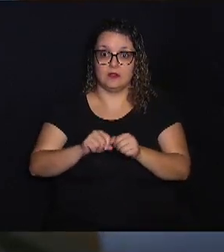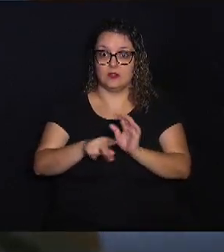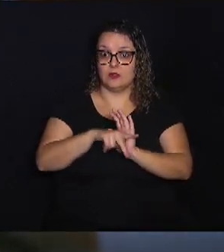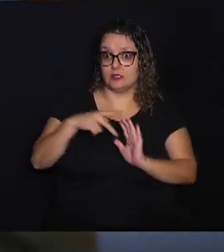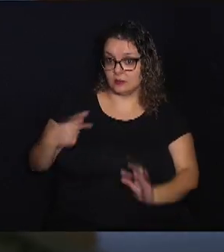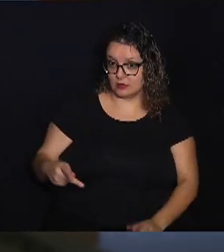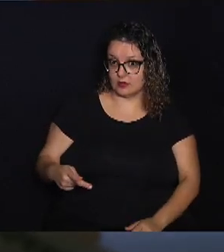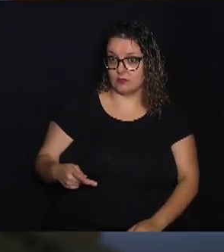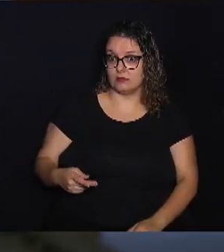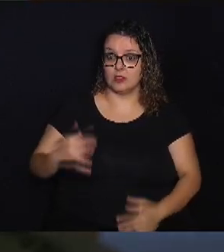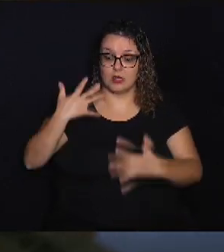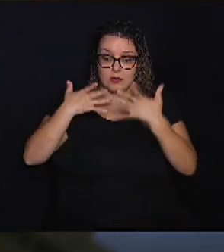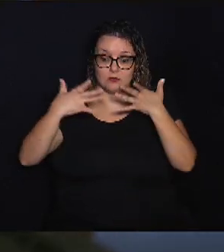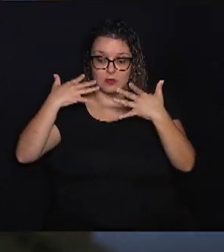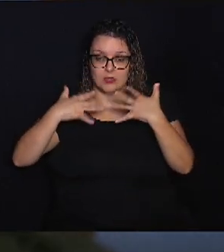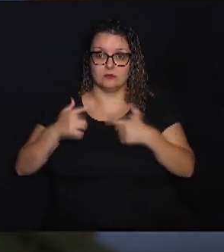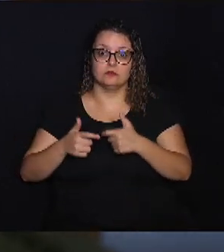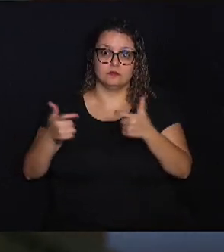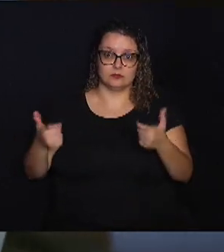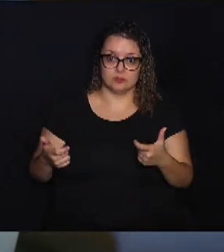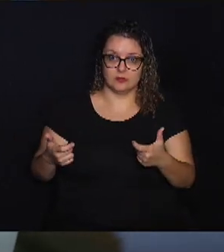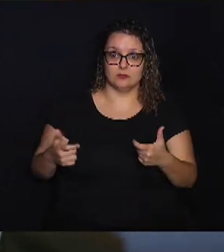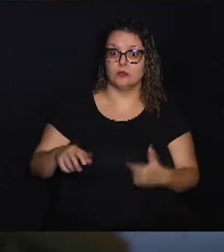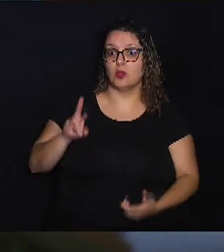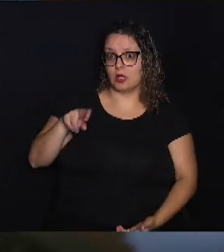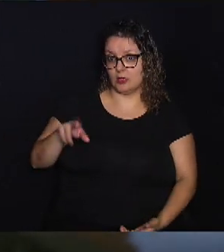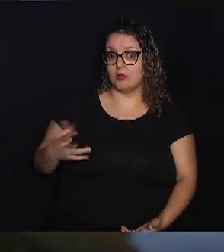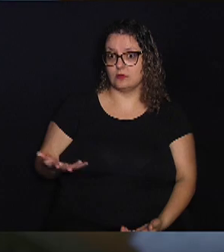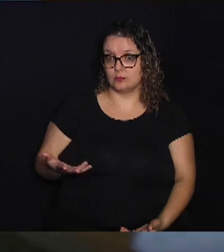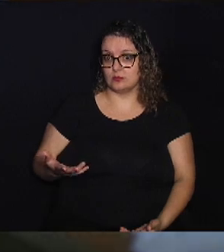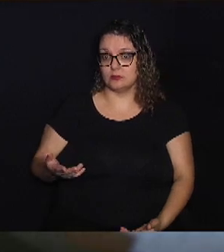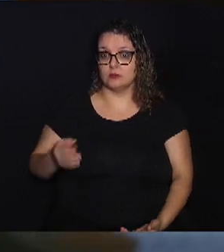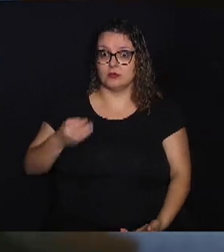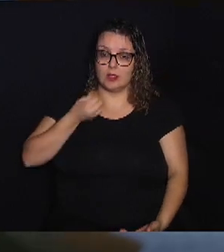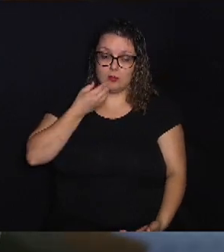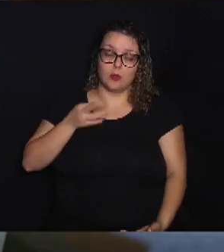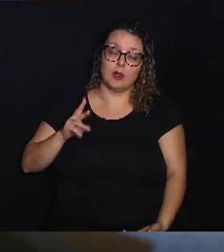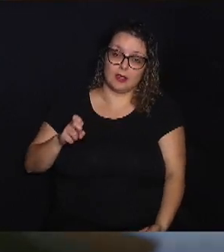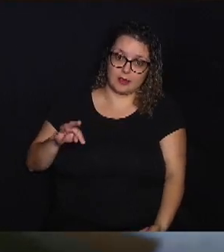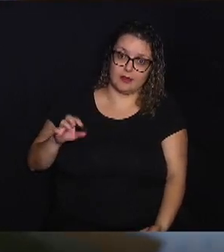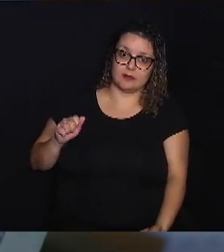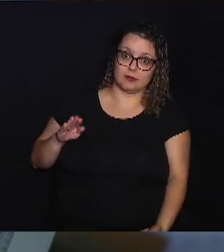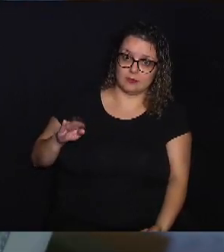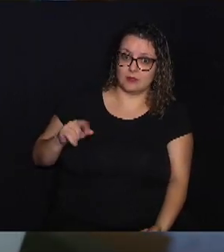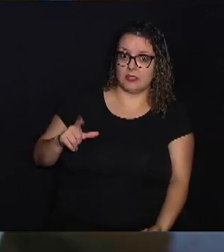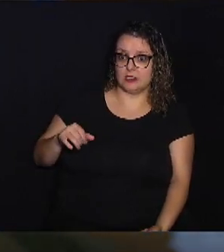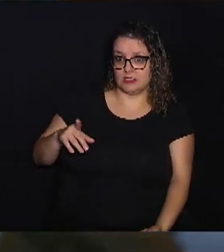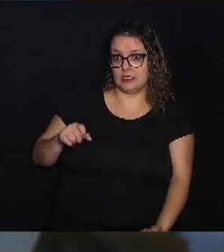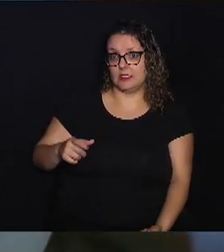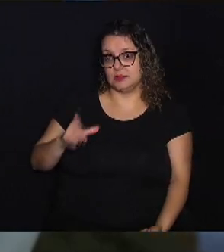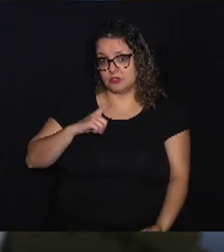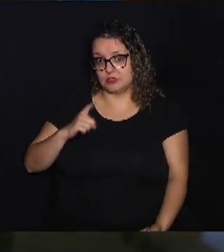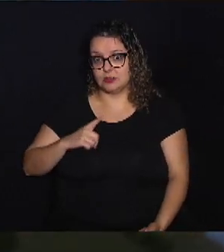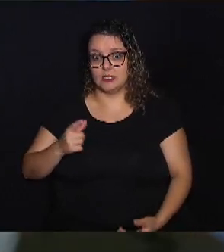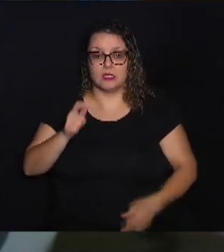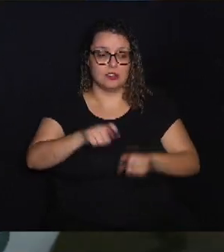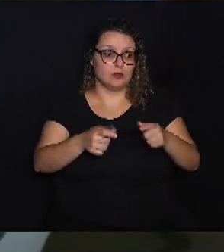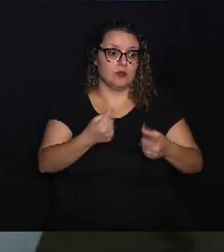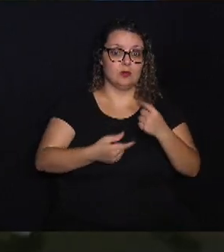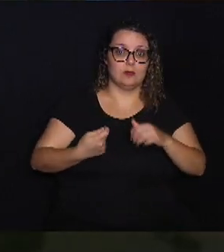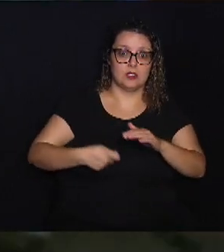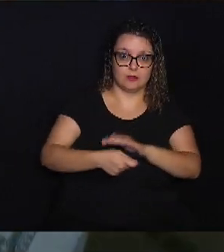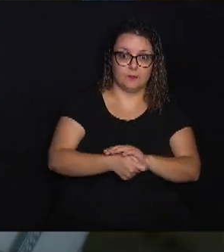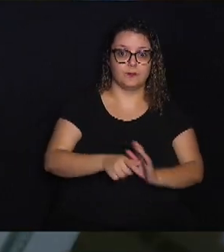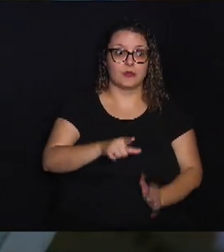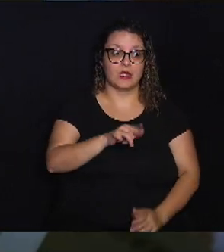bem mais atrativo por conta da boa rentabilidade que ele acaba gerando. E os investidores que buscam rendimentos